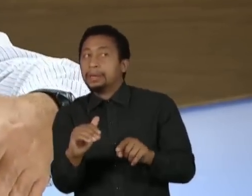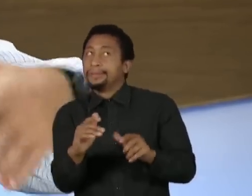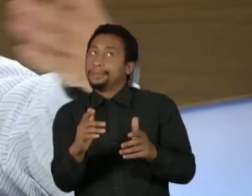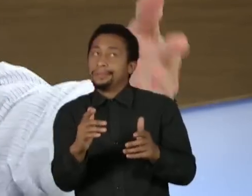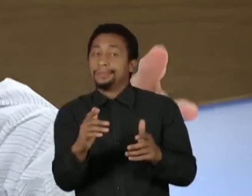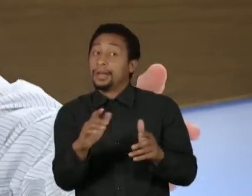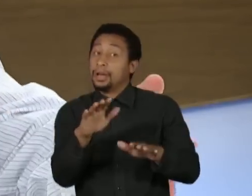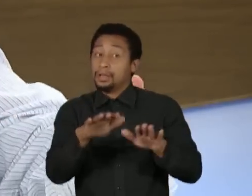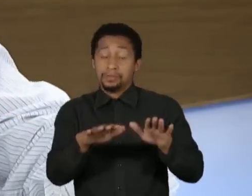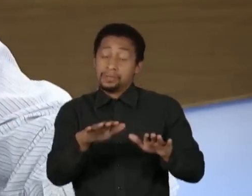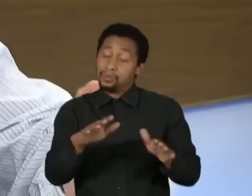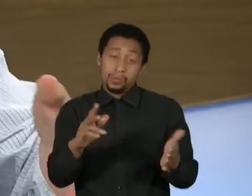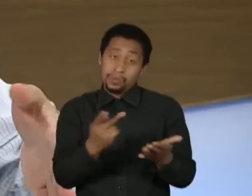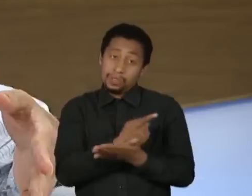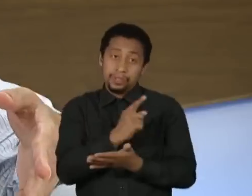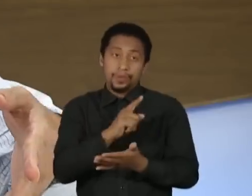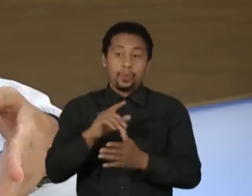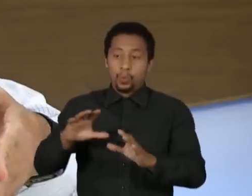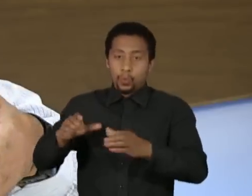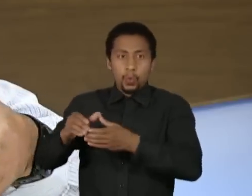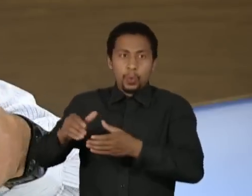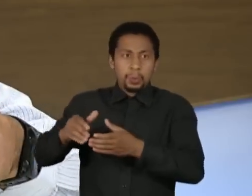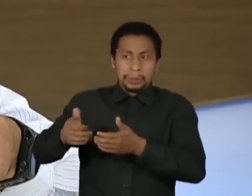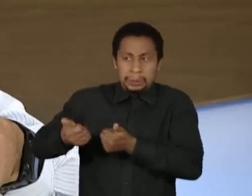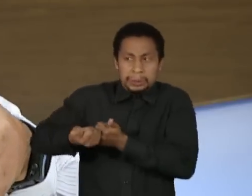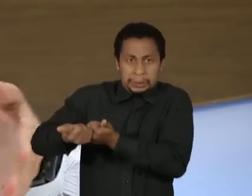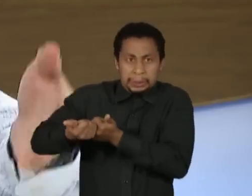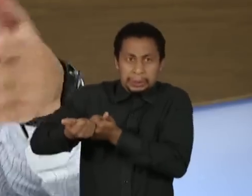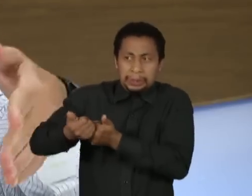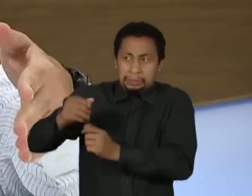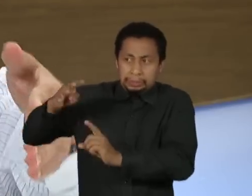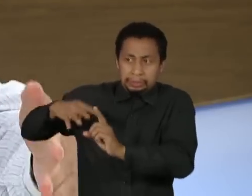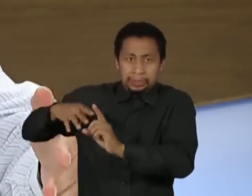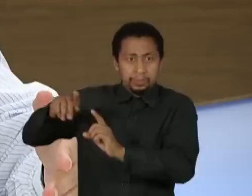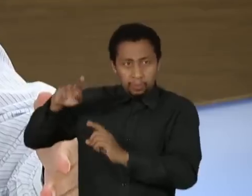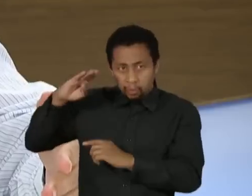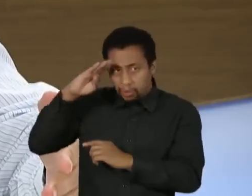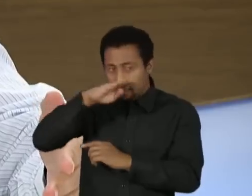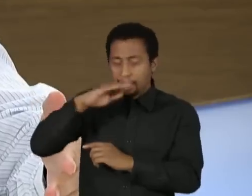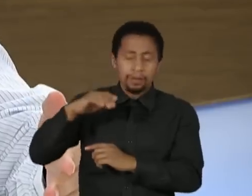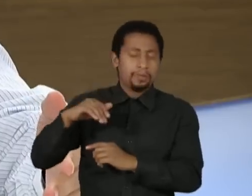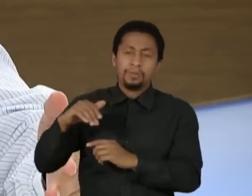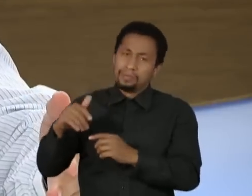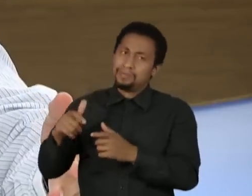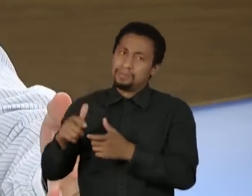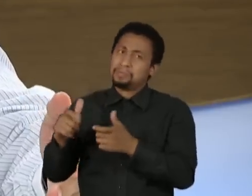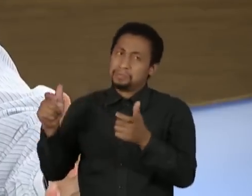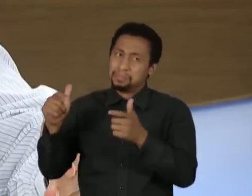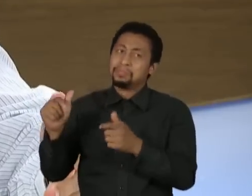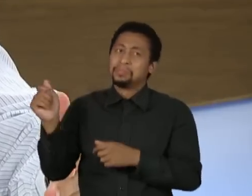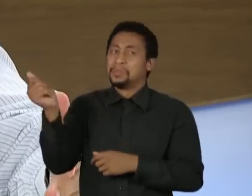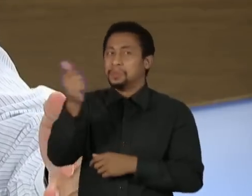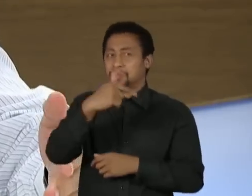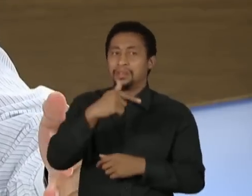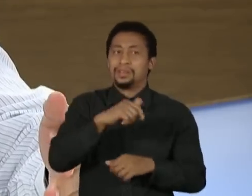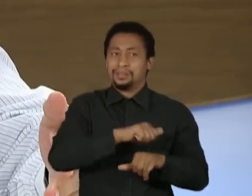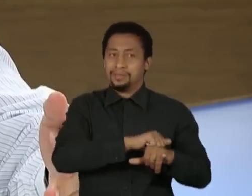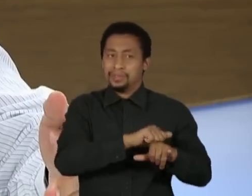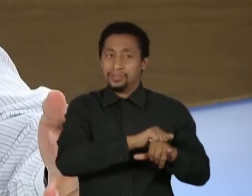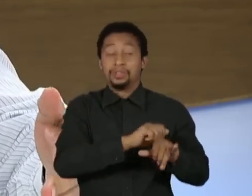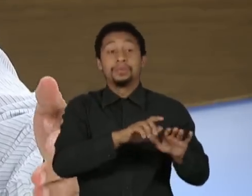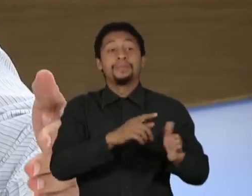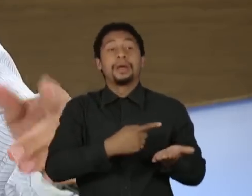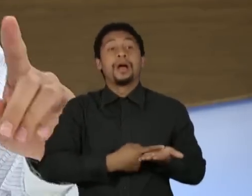bolsonarismo, o bolsonarismo talvez seja muito maior do que isso, inclusive. E agora a gente vê uma discussão sobre revisão de acordos de leniência.